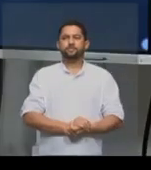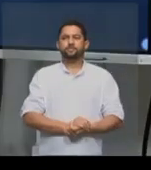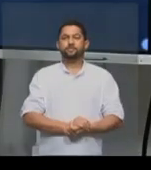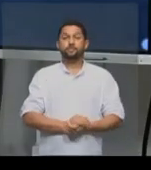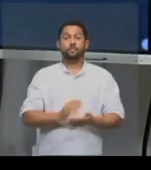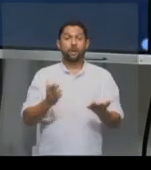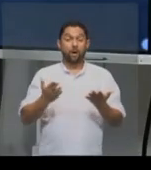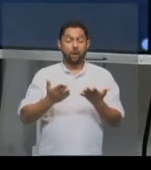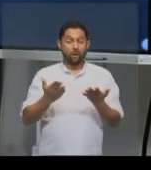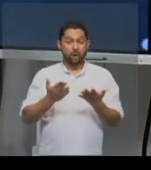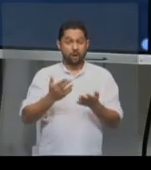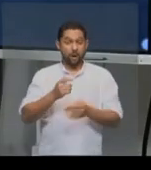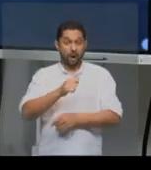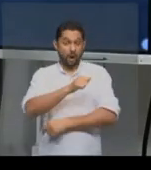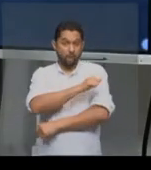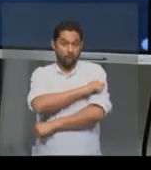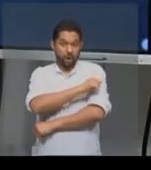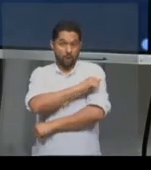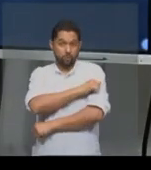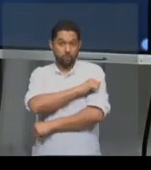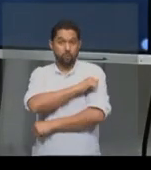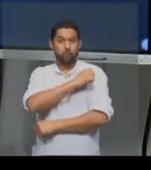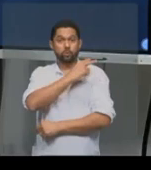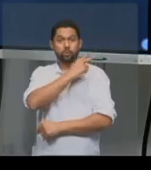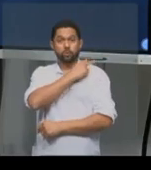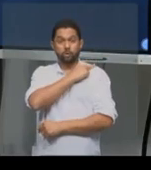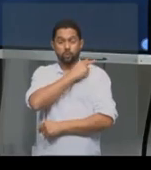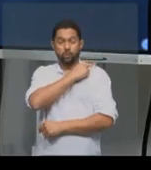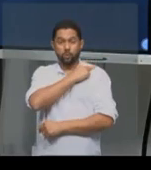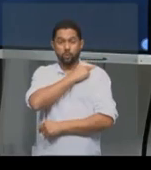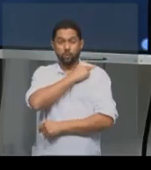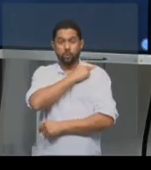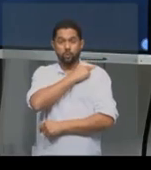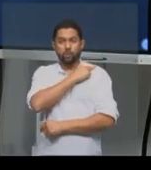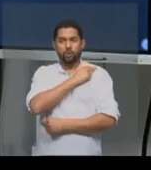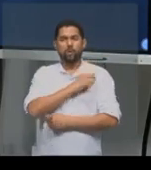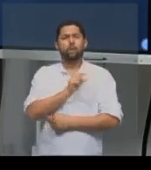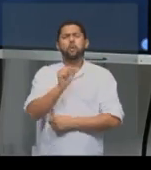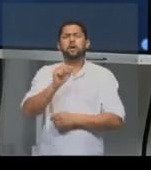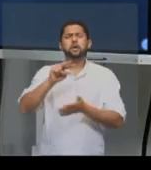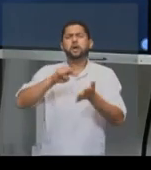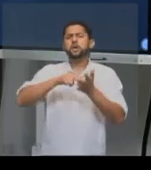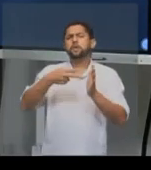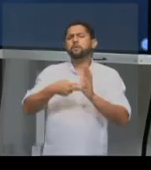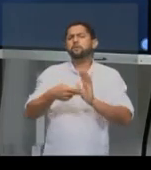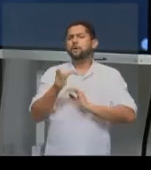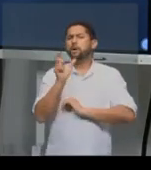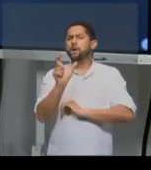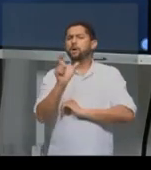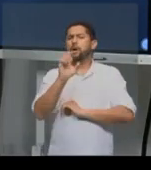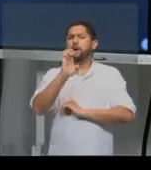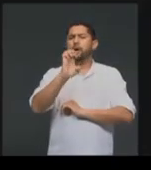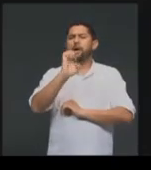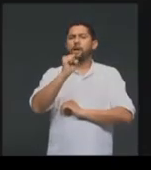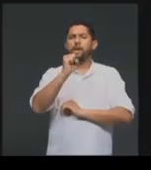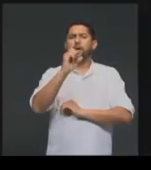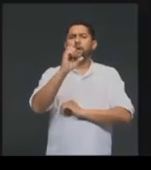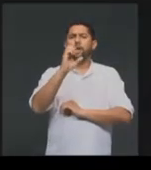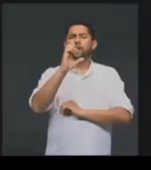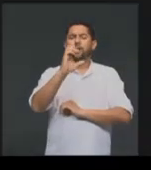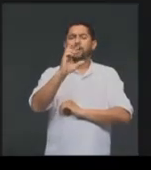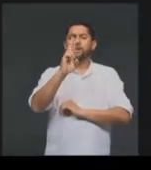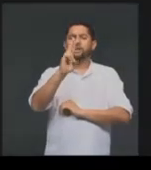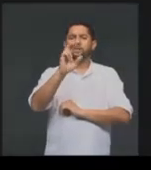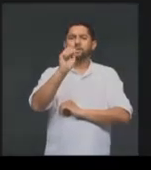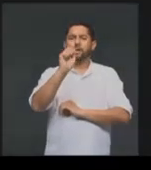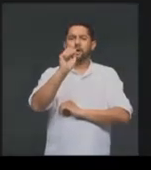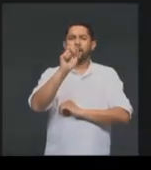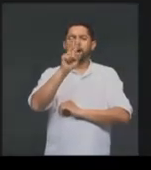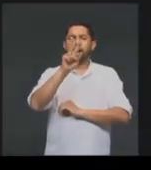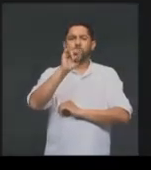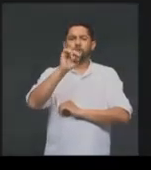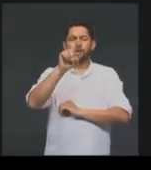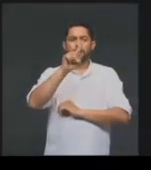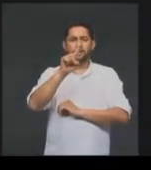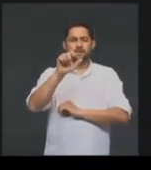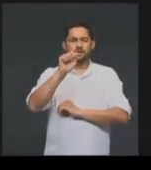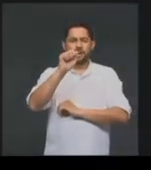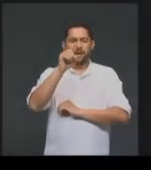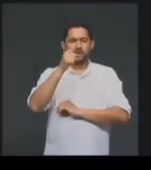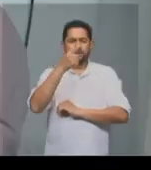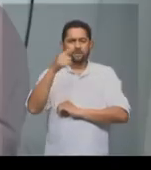alunos do segundo ano do ensino médio, o que é escravização? Professor Clédson. O conceito de